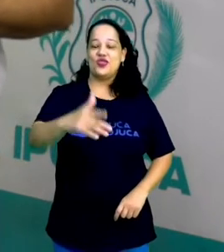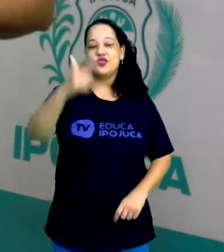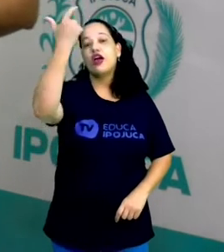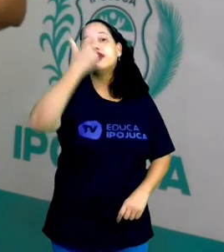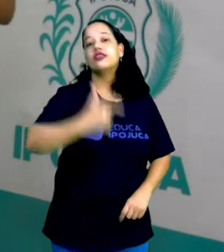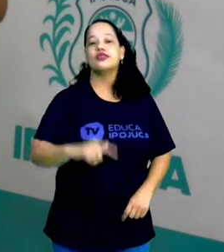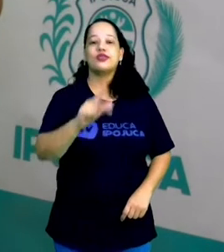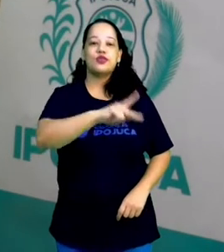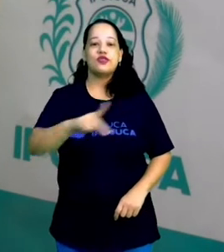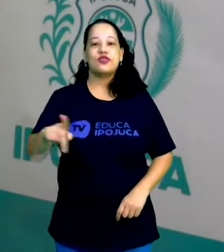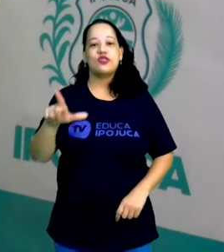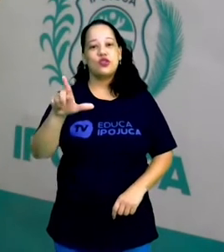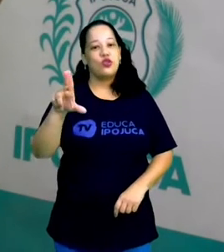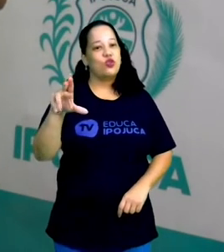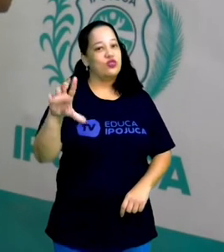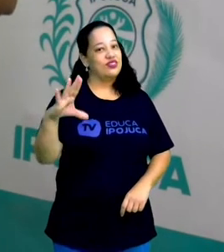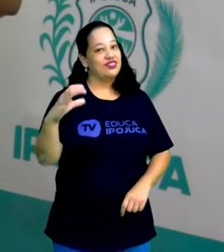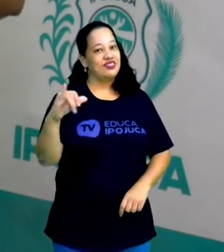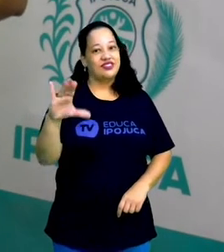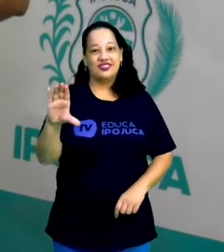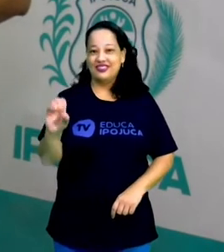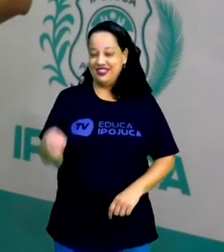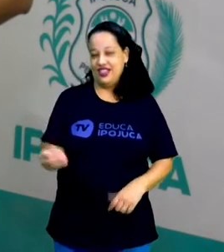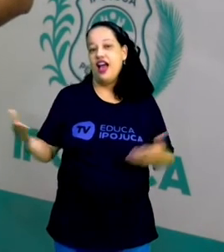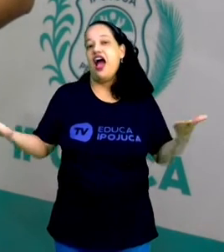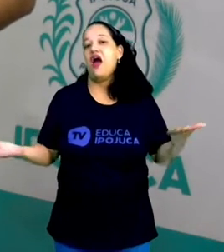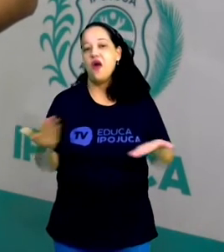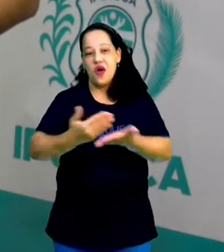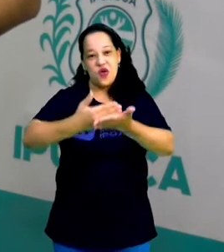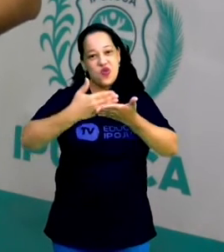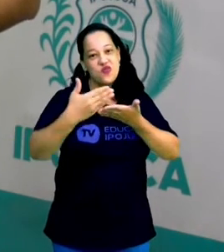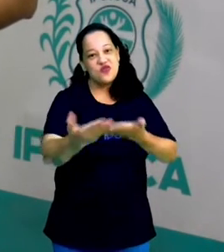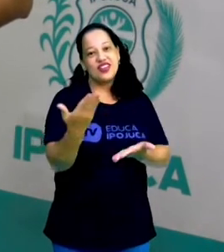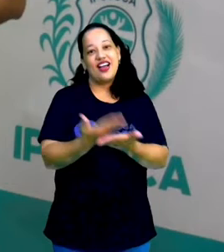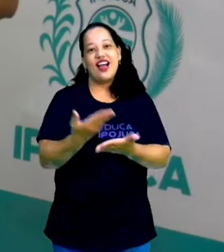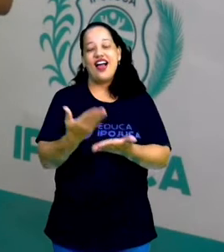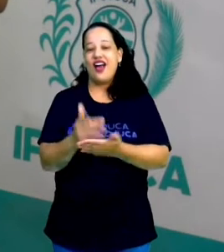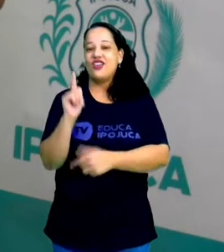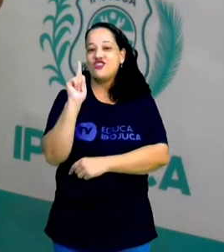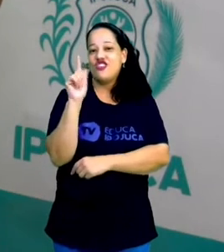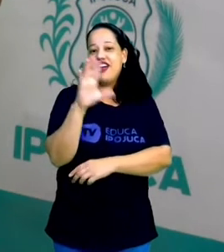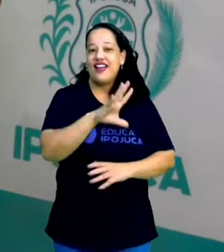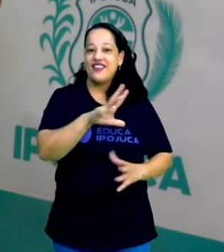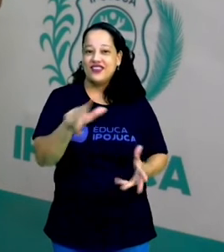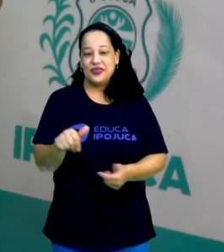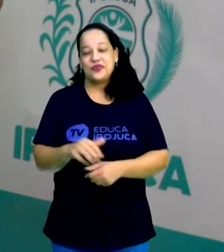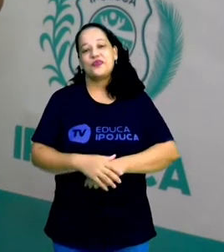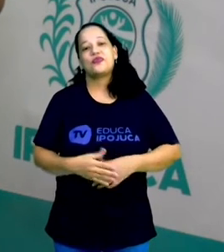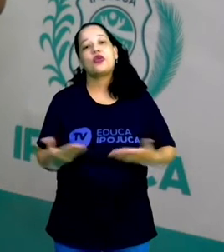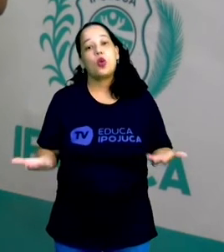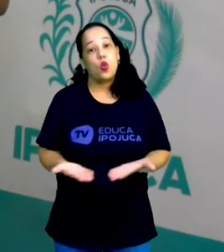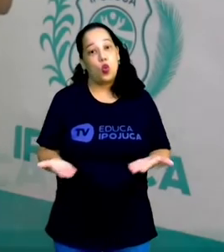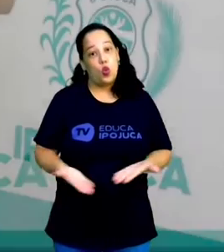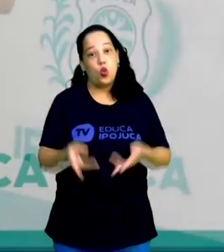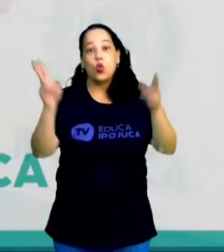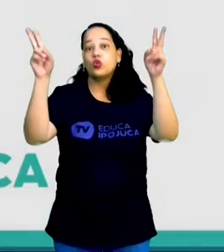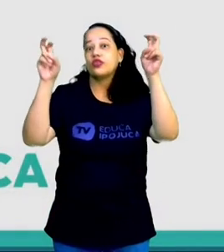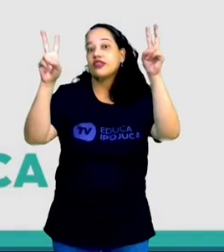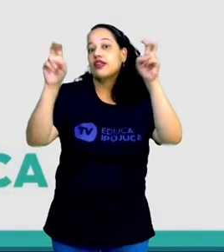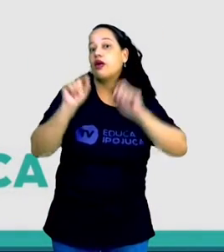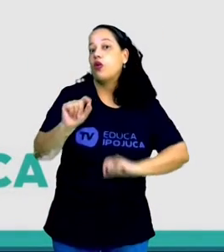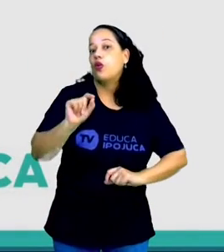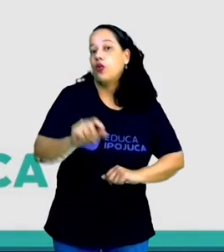sou o professor Lúcio Neto e nós vamos começar agora a nossa aula de Geografia. O nosso assunto de hoje é